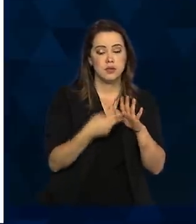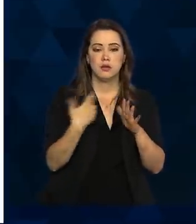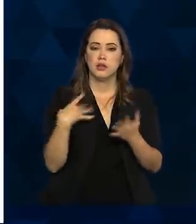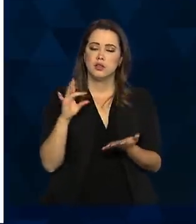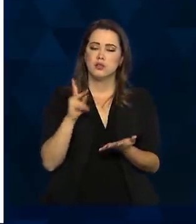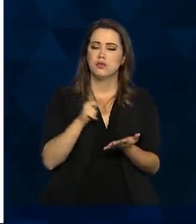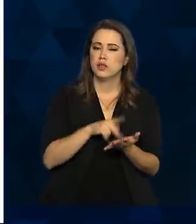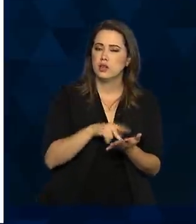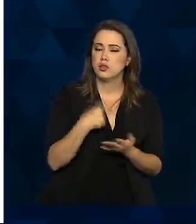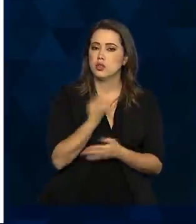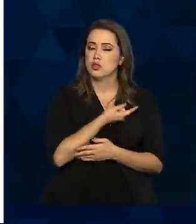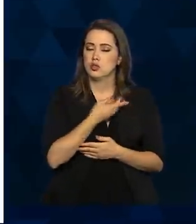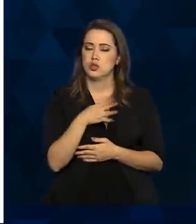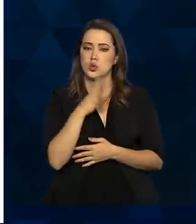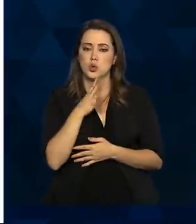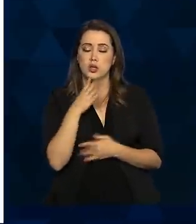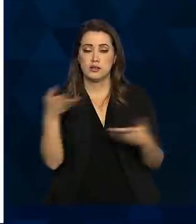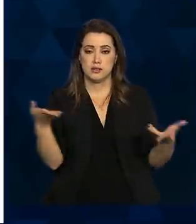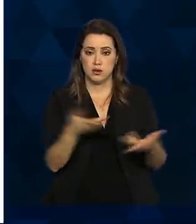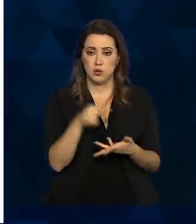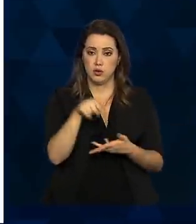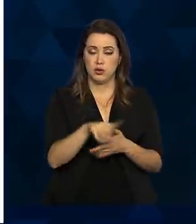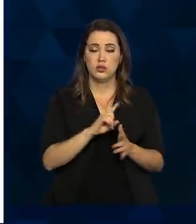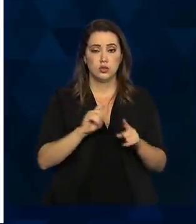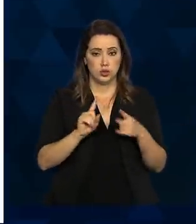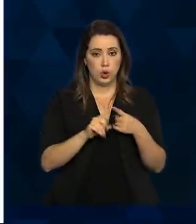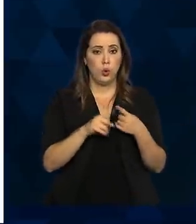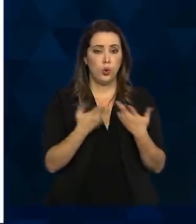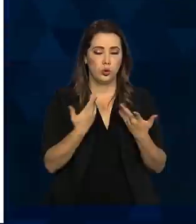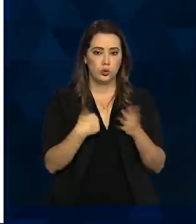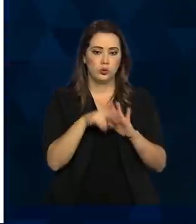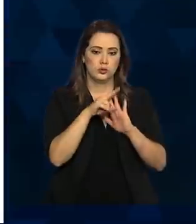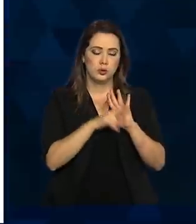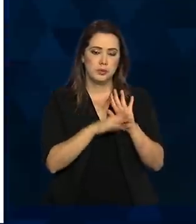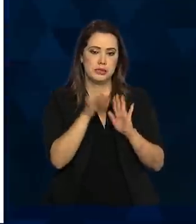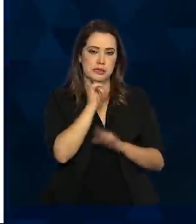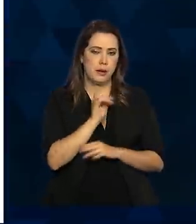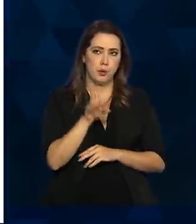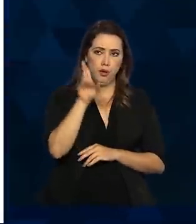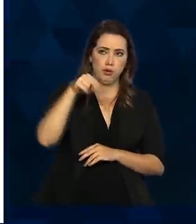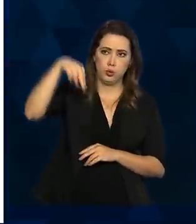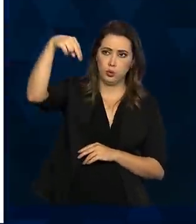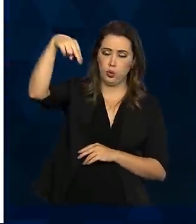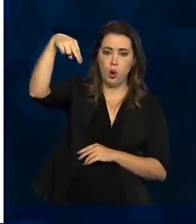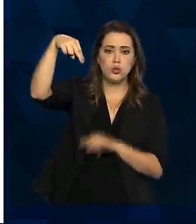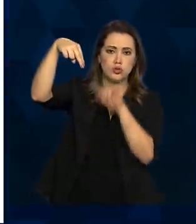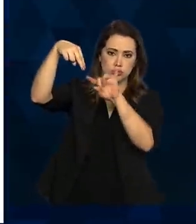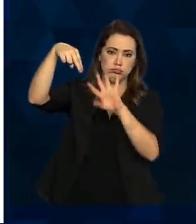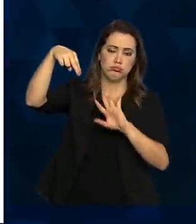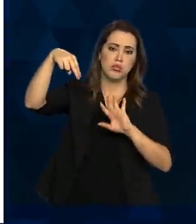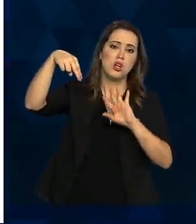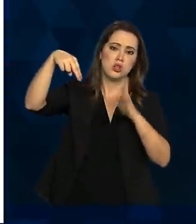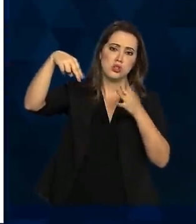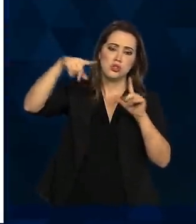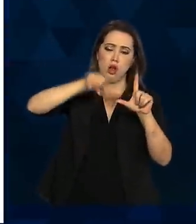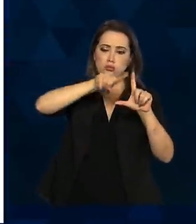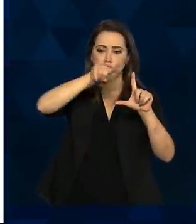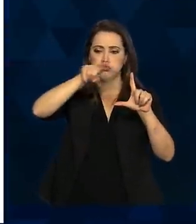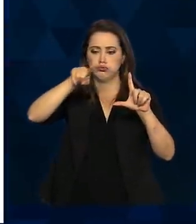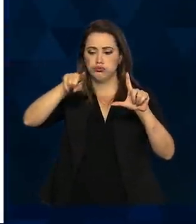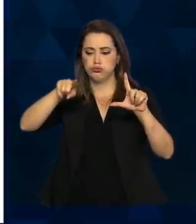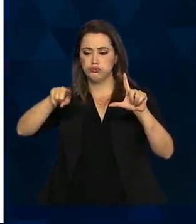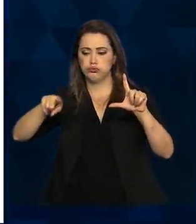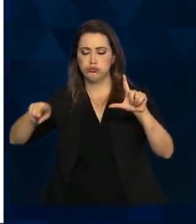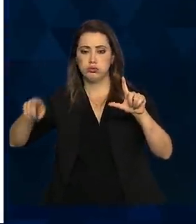realidade que a gente conhece, baseado até nos dados oficiais. Na região norte do Brasil, o coronavírus já está na curva descendente.